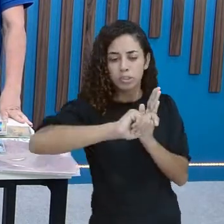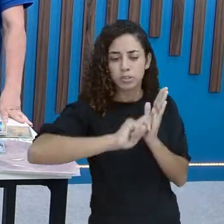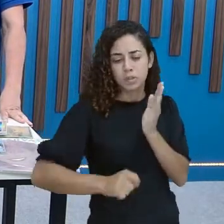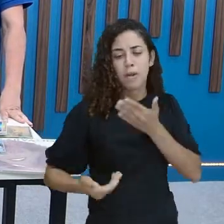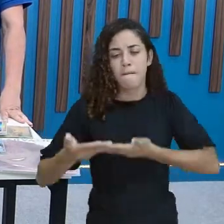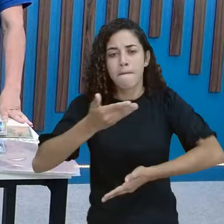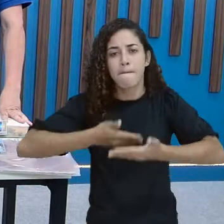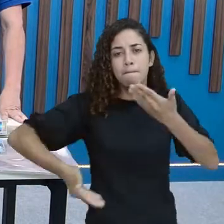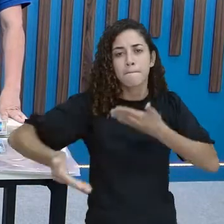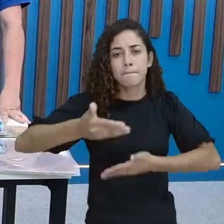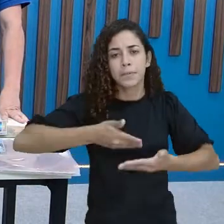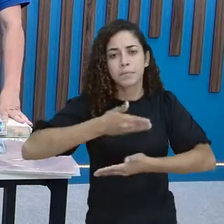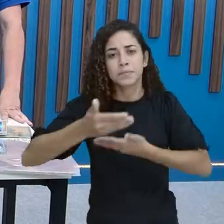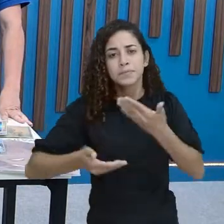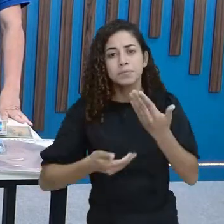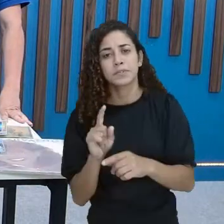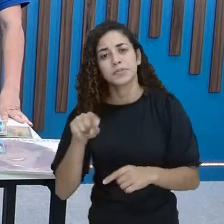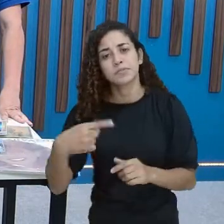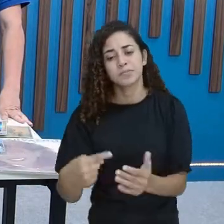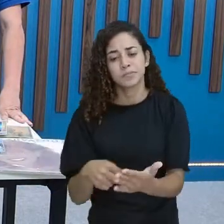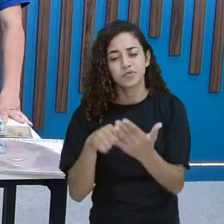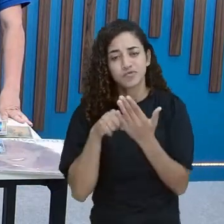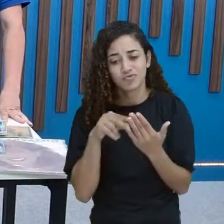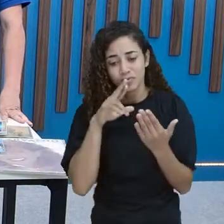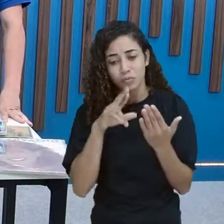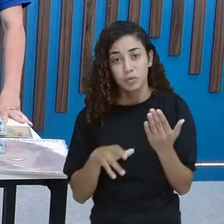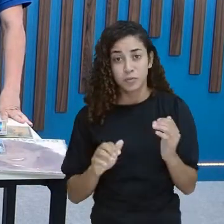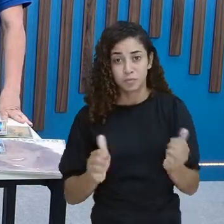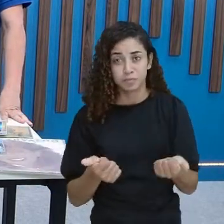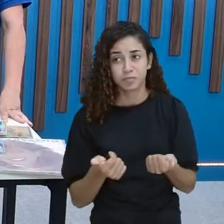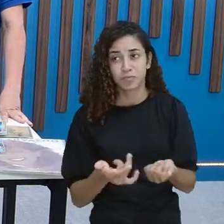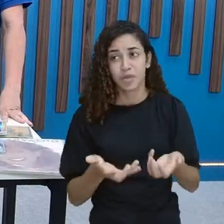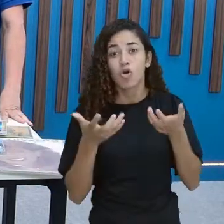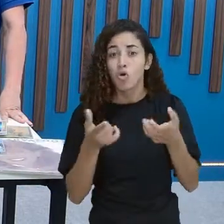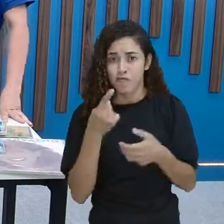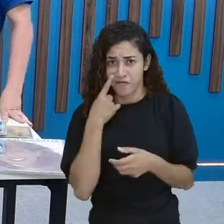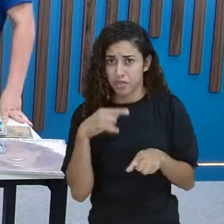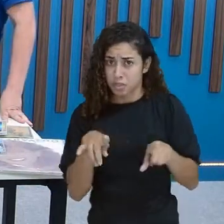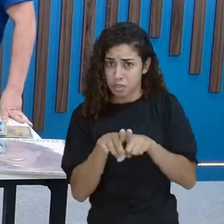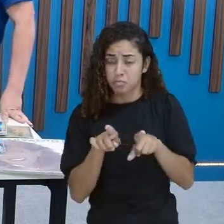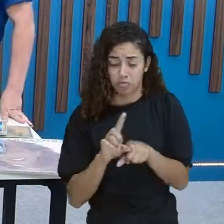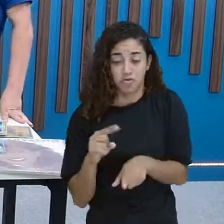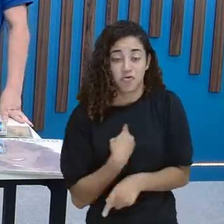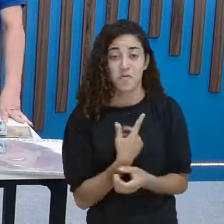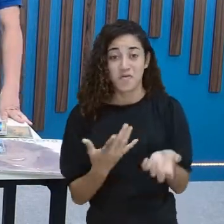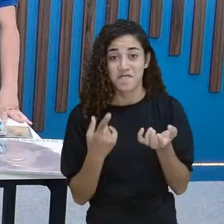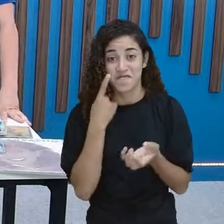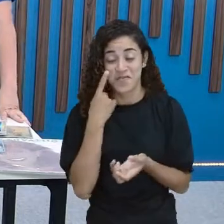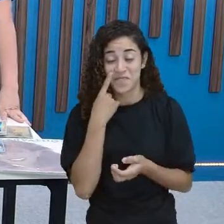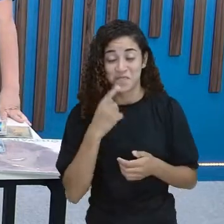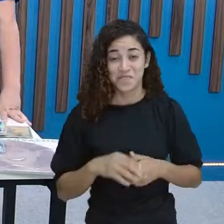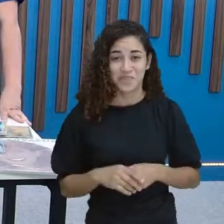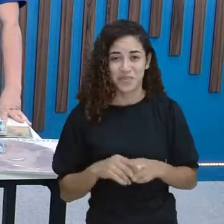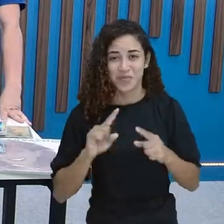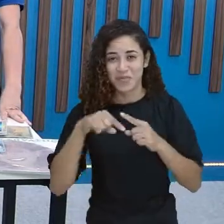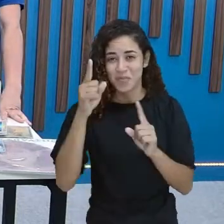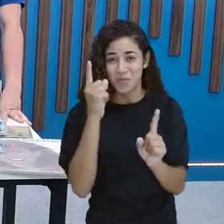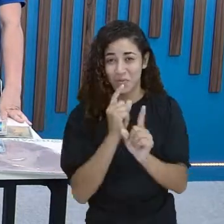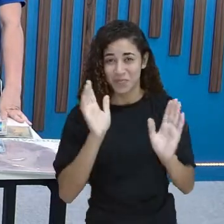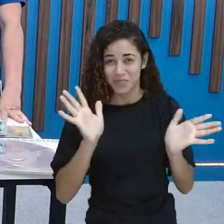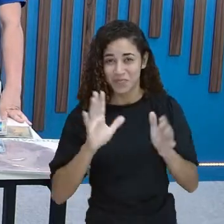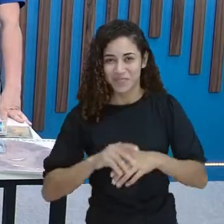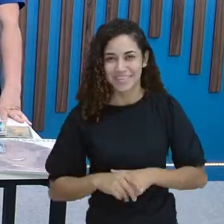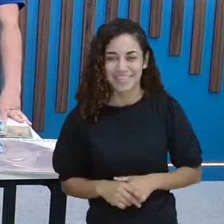si E depois me mostra O resultado Desse trabalho Eu A gente quer ver Até daqui a pouco